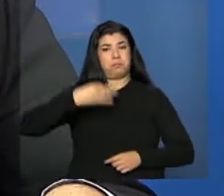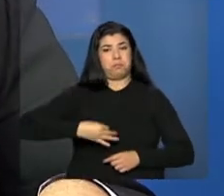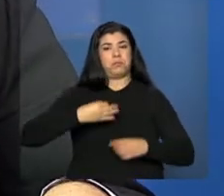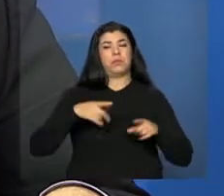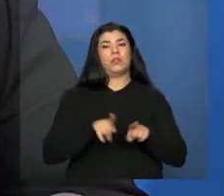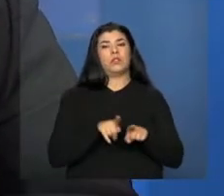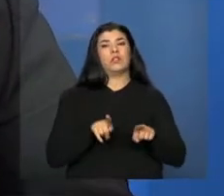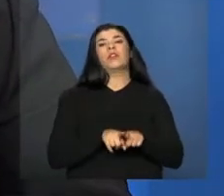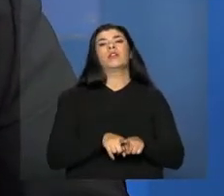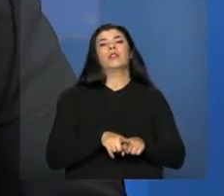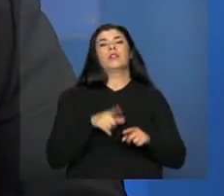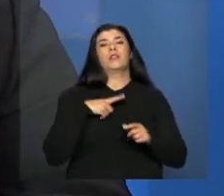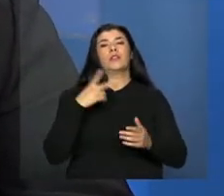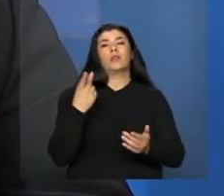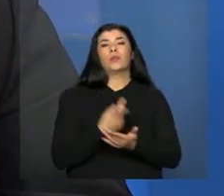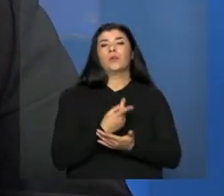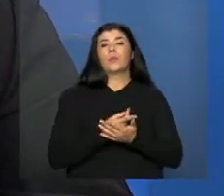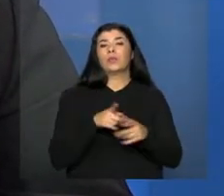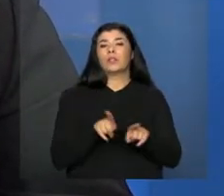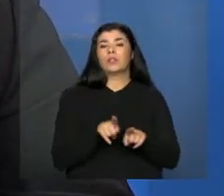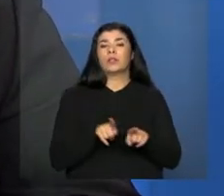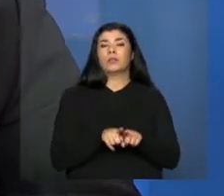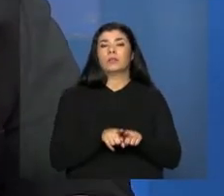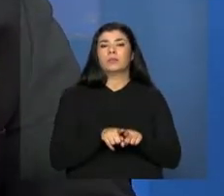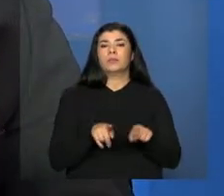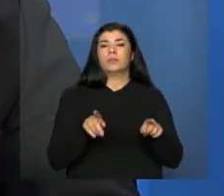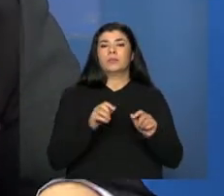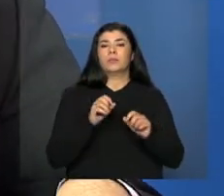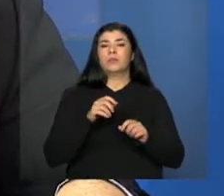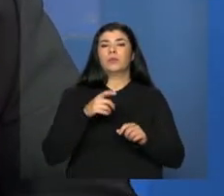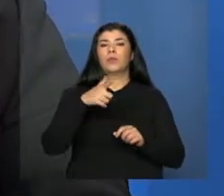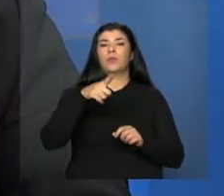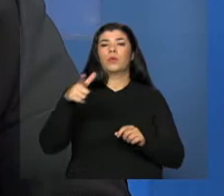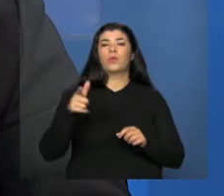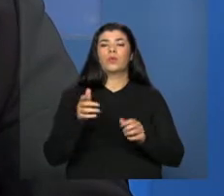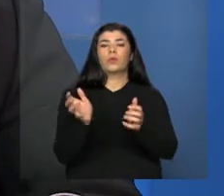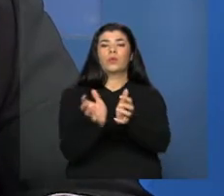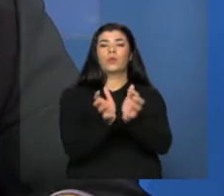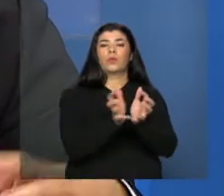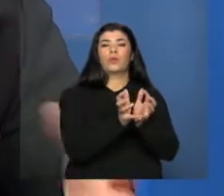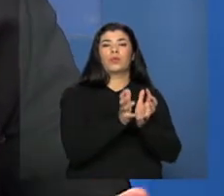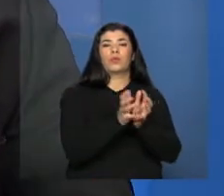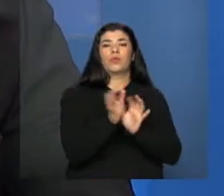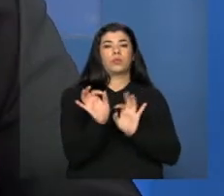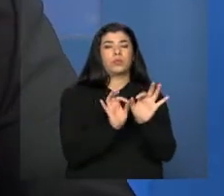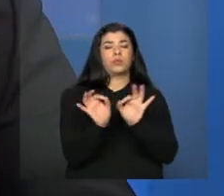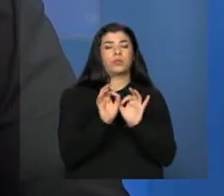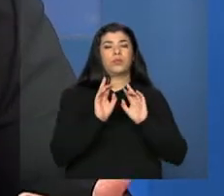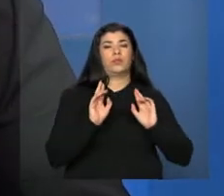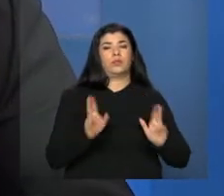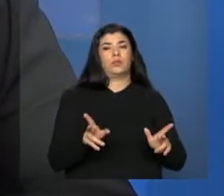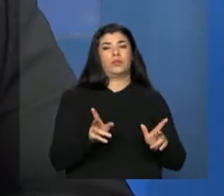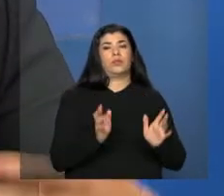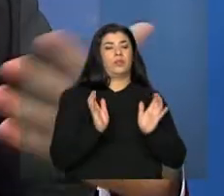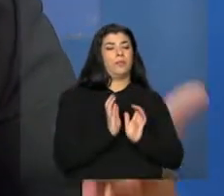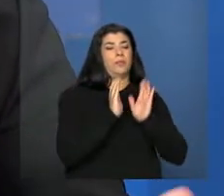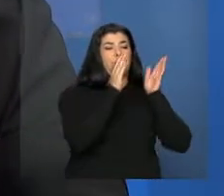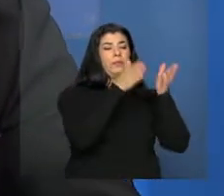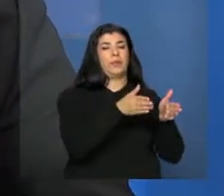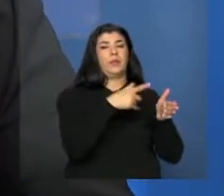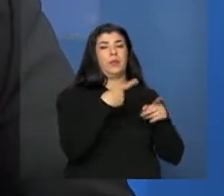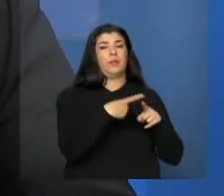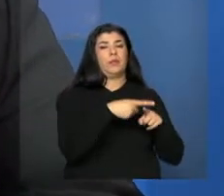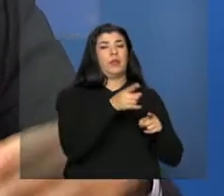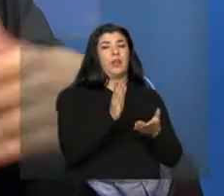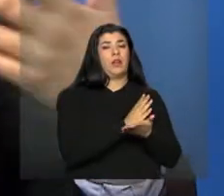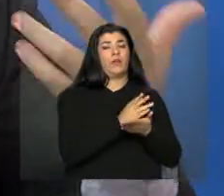que ocorra, e dentro de uma outra estrutura. Nós temos essa exceção porque nem todos os fundos